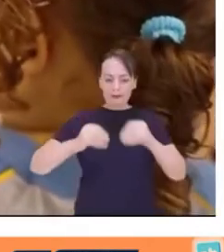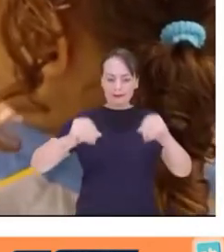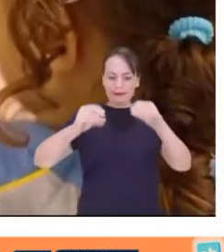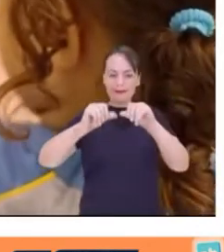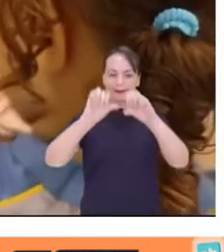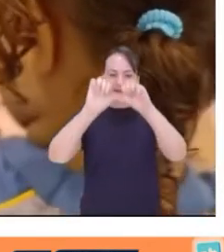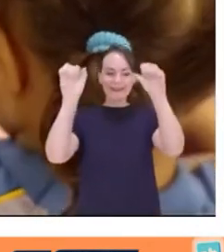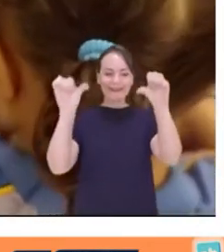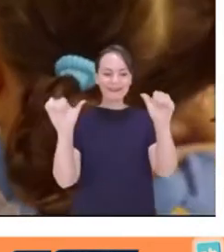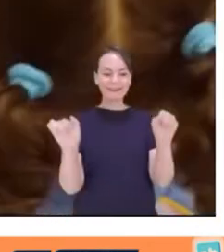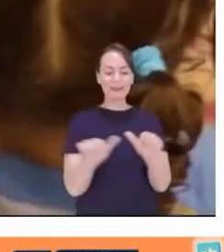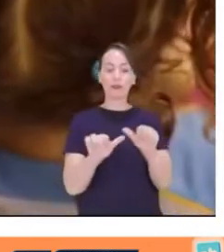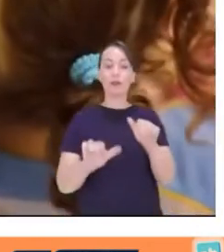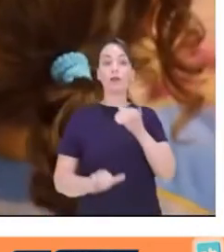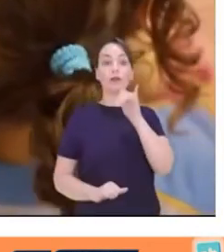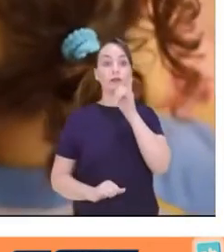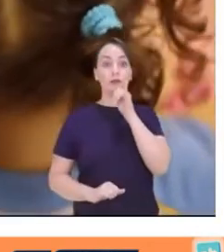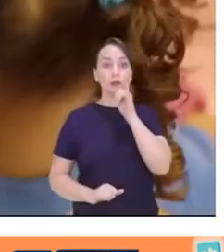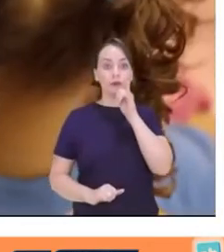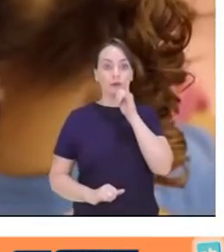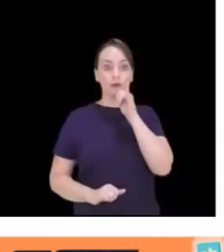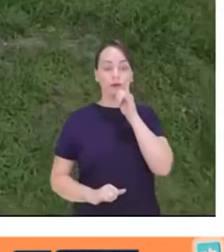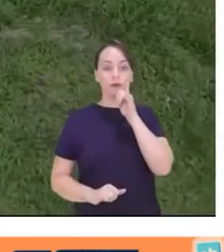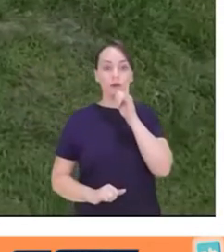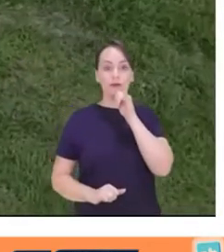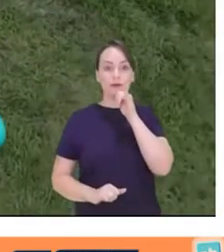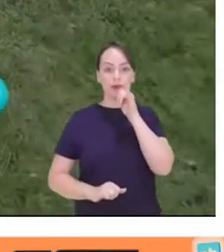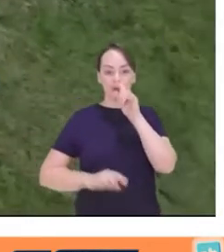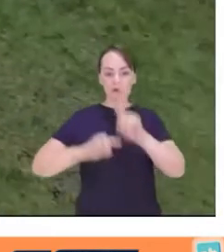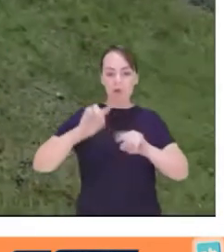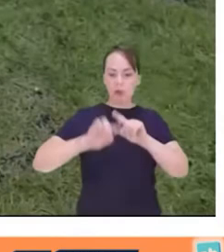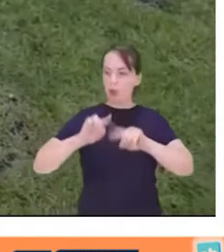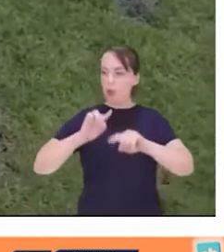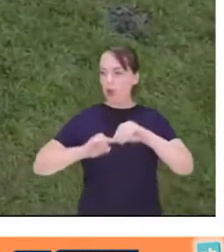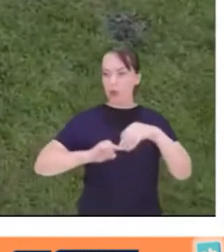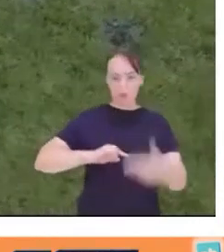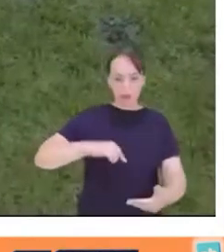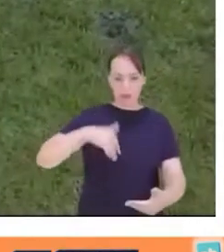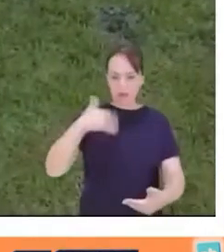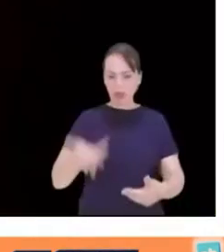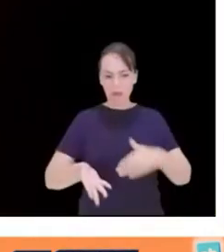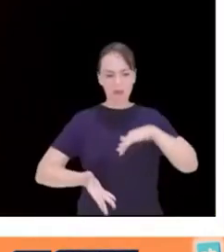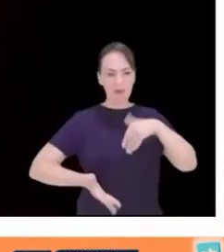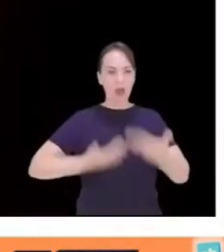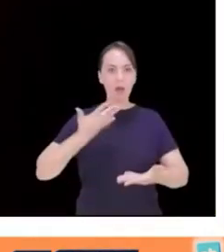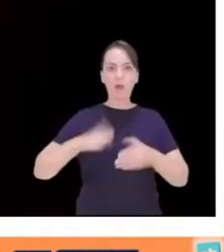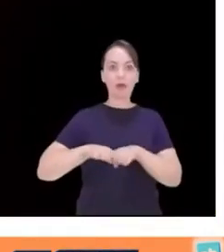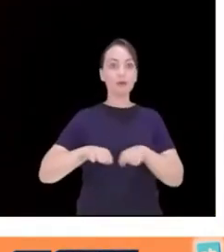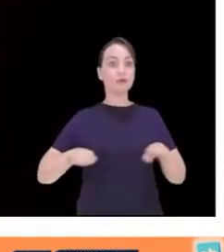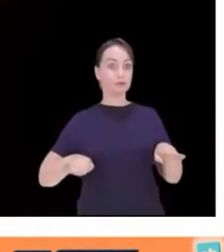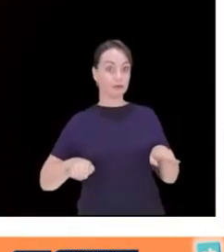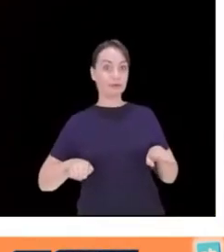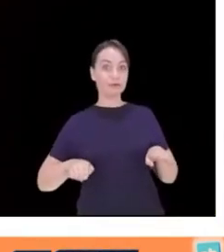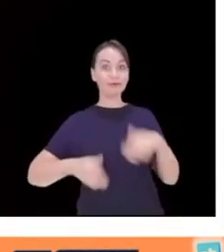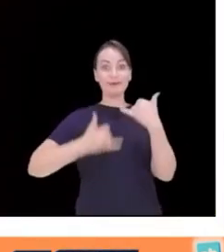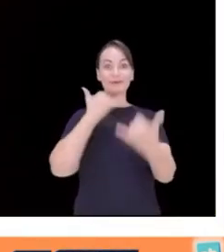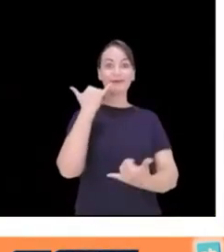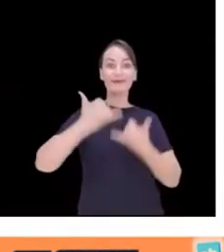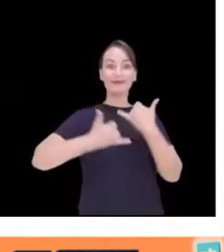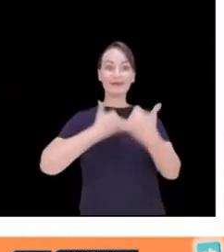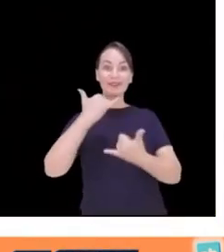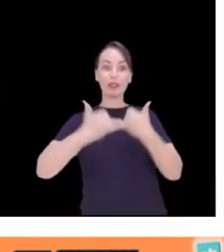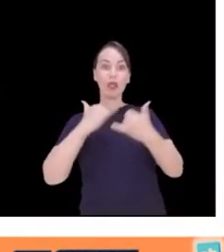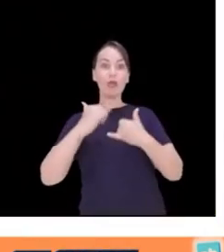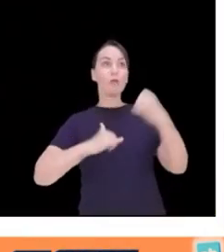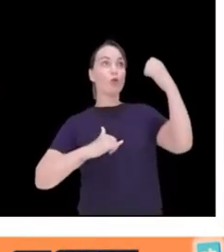e texturas. Por exemplo, deixando objetos caírem várias e várias vezes ao chão, brincando com